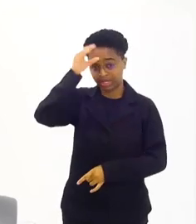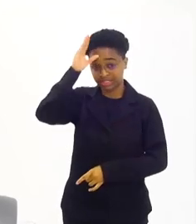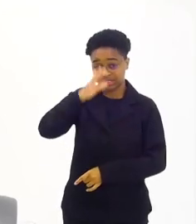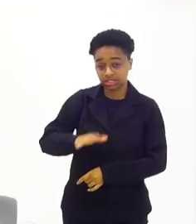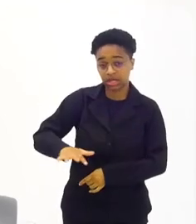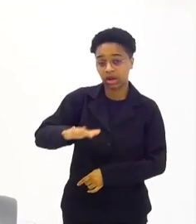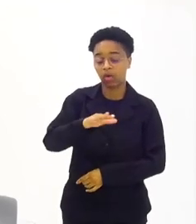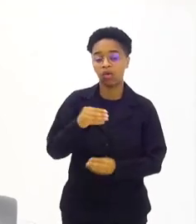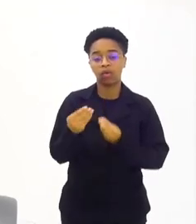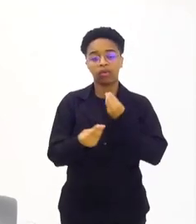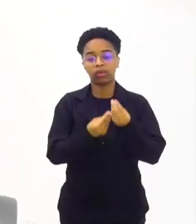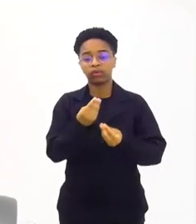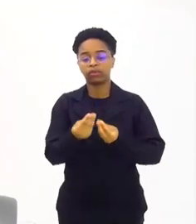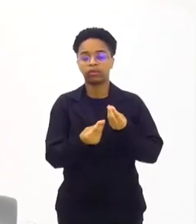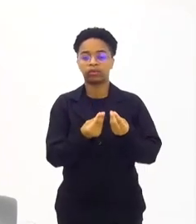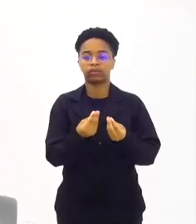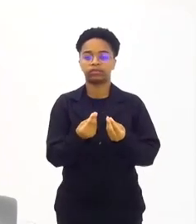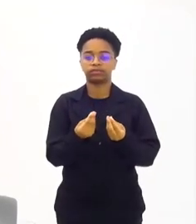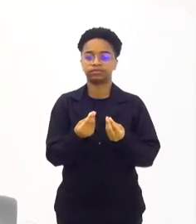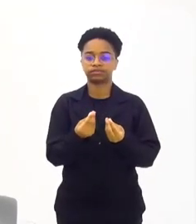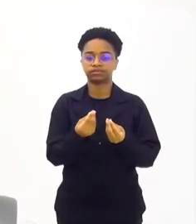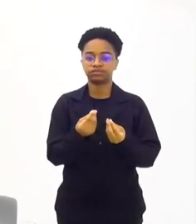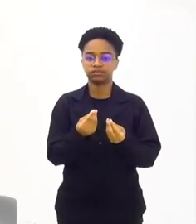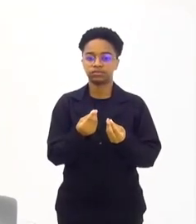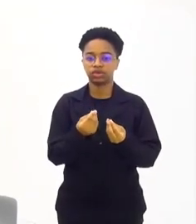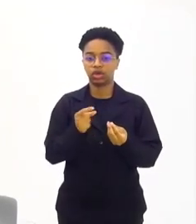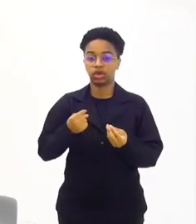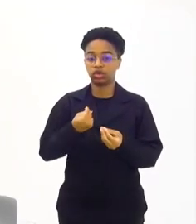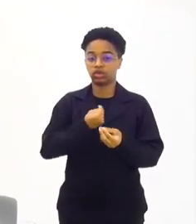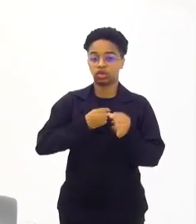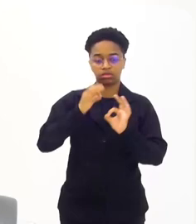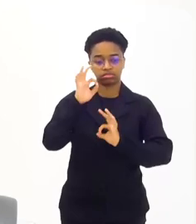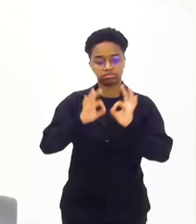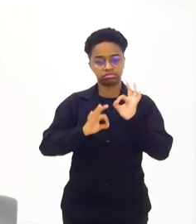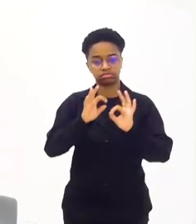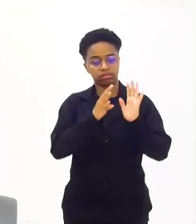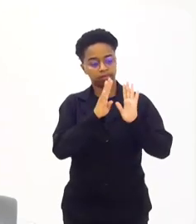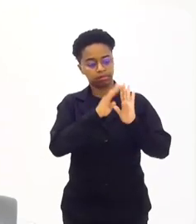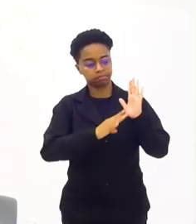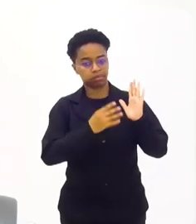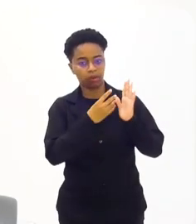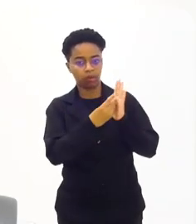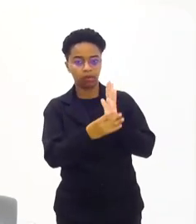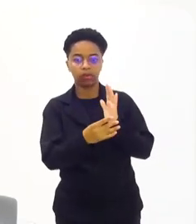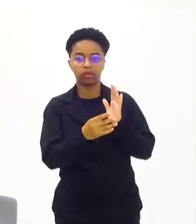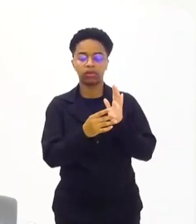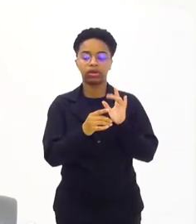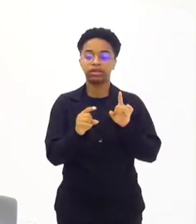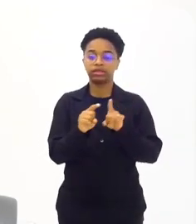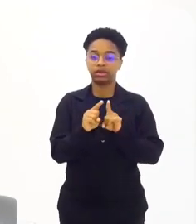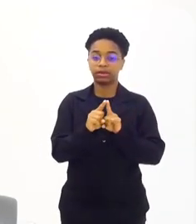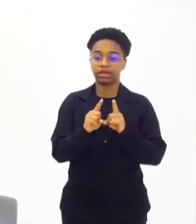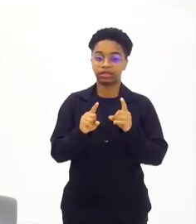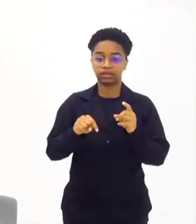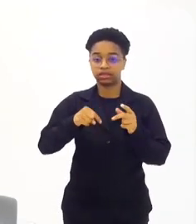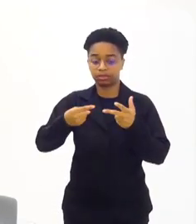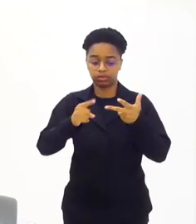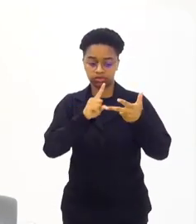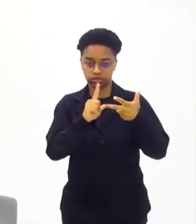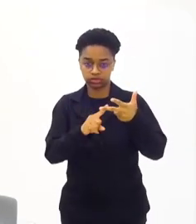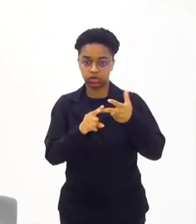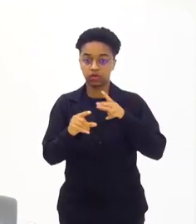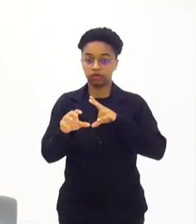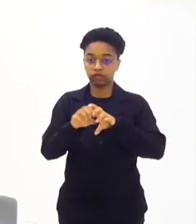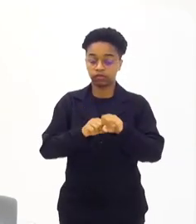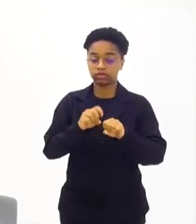se tem da instituição, como é que nós estamos, como é o nosso ordenograma da instituição. Depois, ele ganha uma